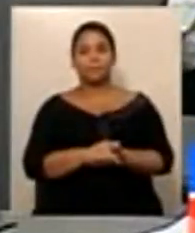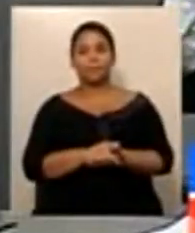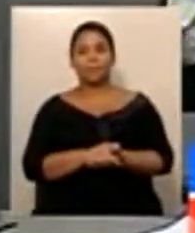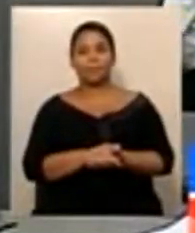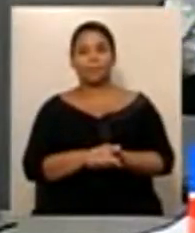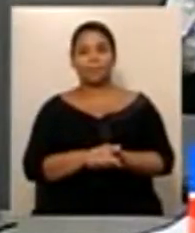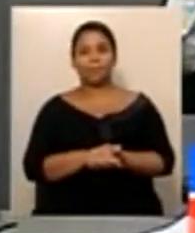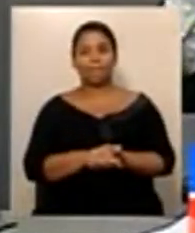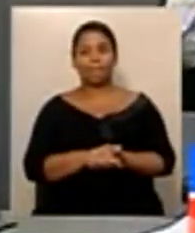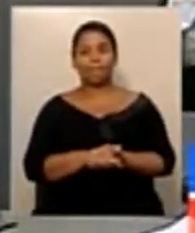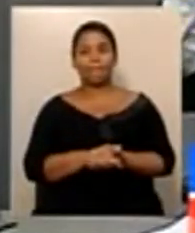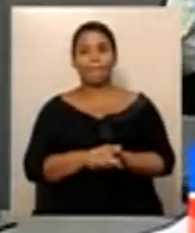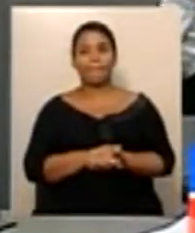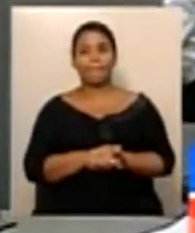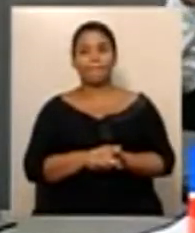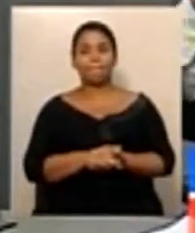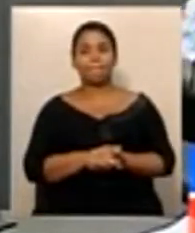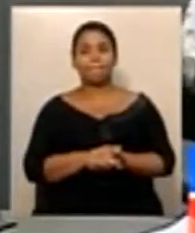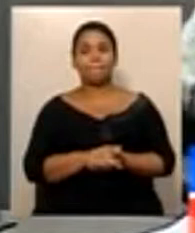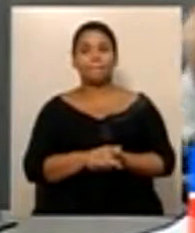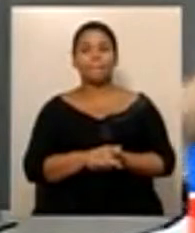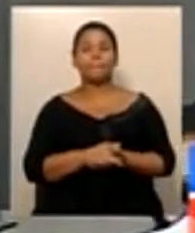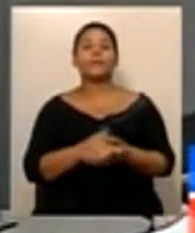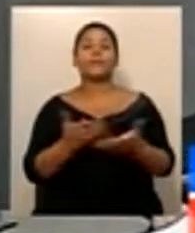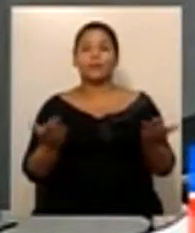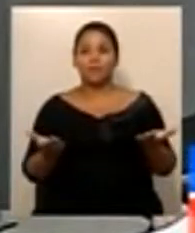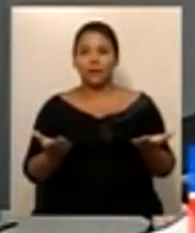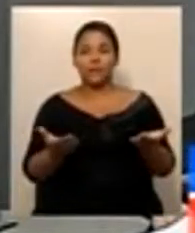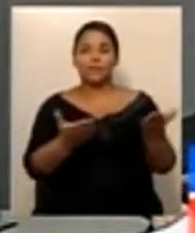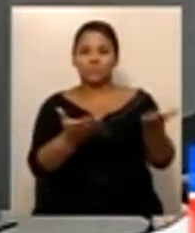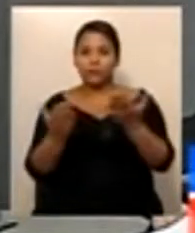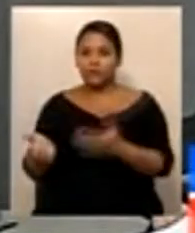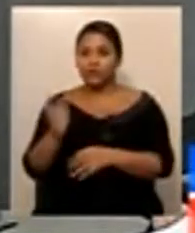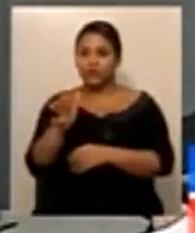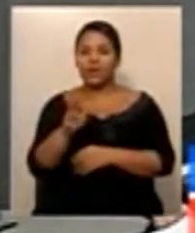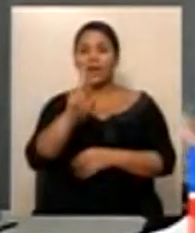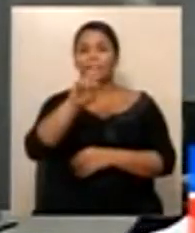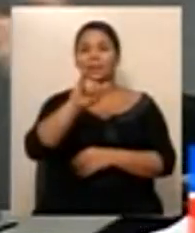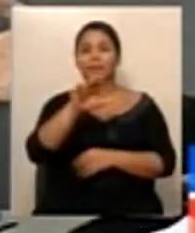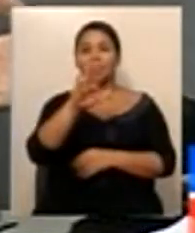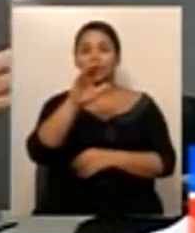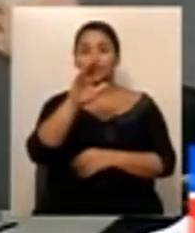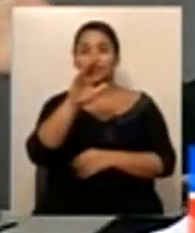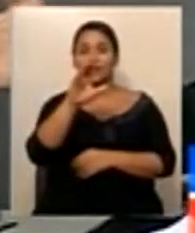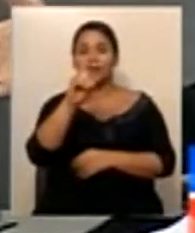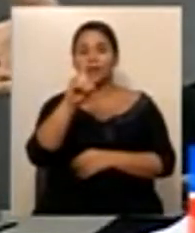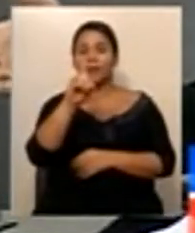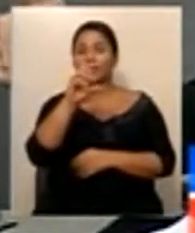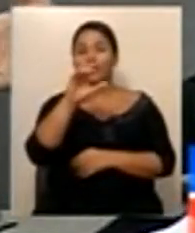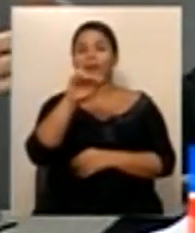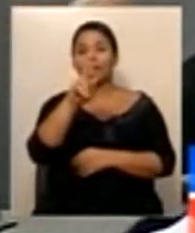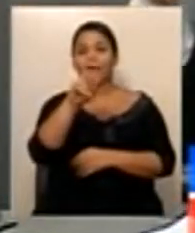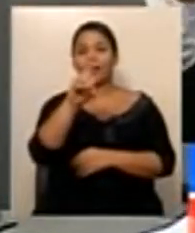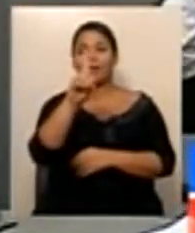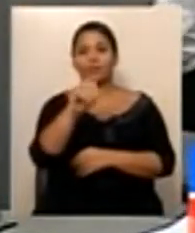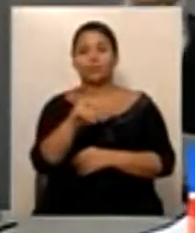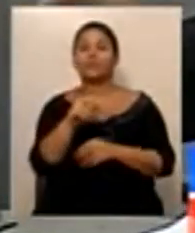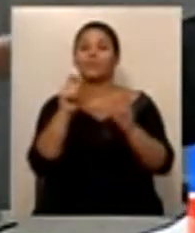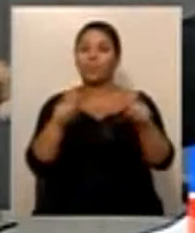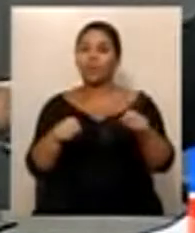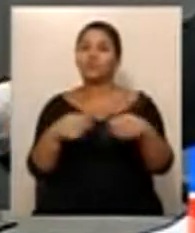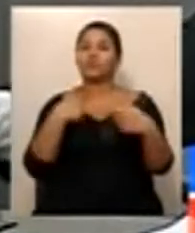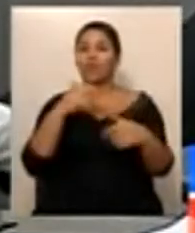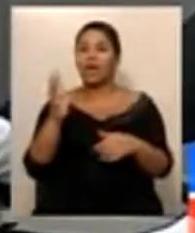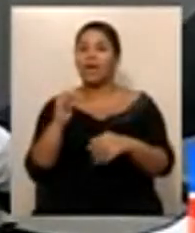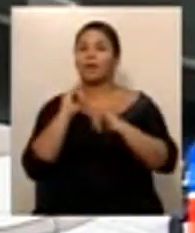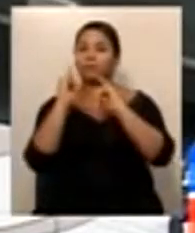nomeio o deputado Ricardo Nezinho como relator especial das matérias que, V. Exª, solicita. Inclusive, já era para ter colocado na porta, mas